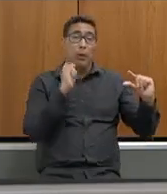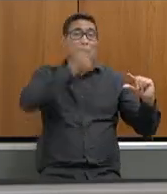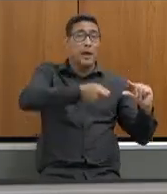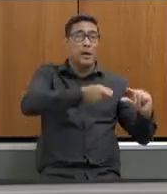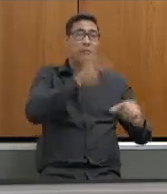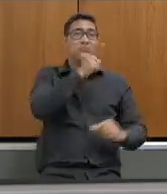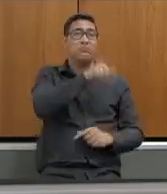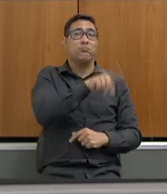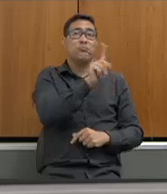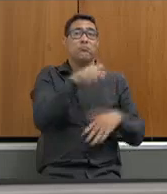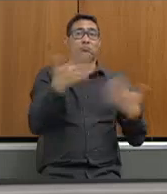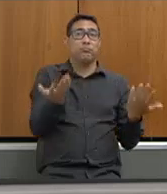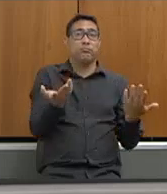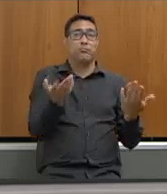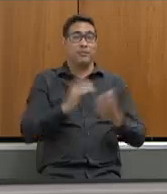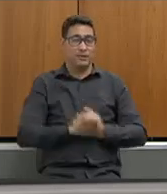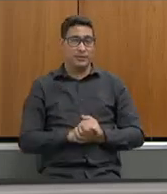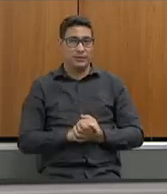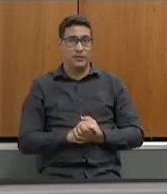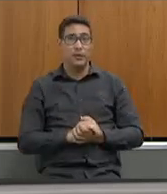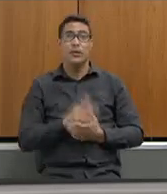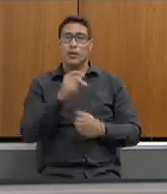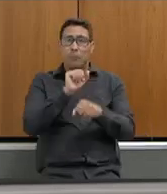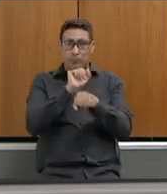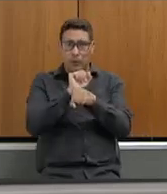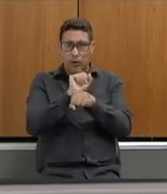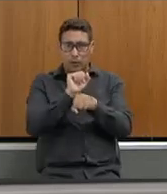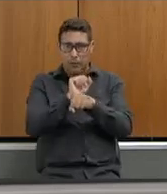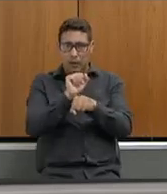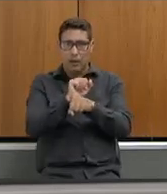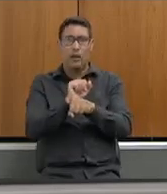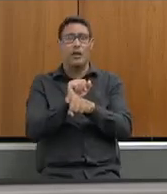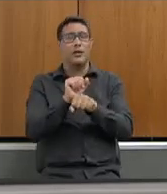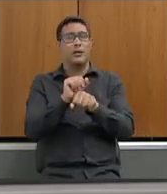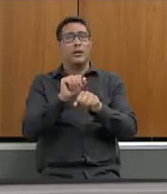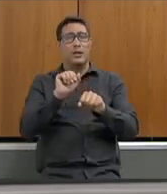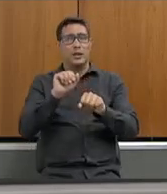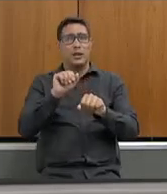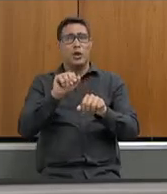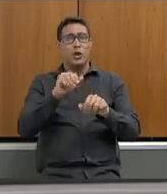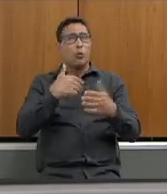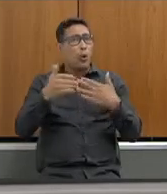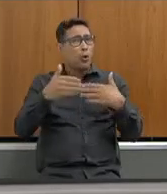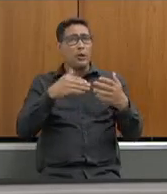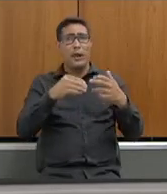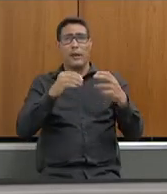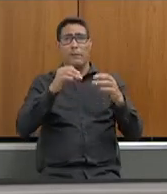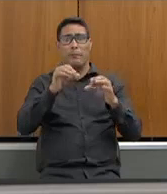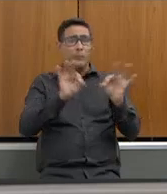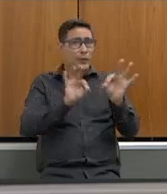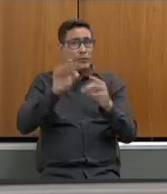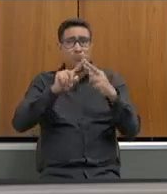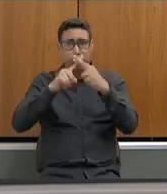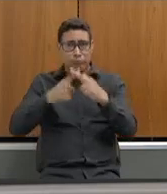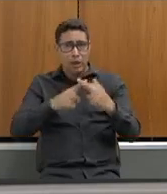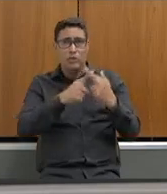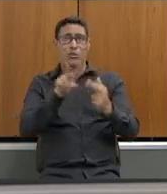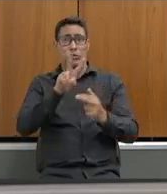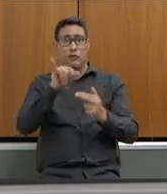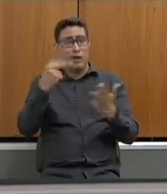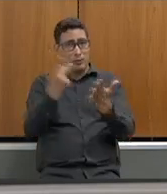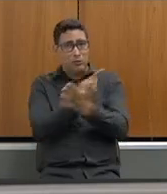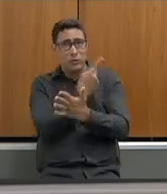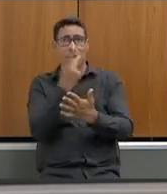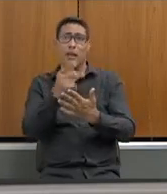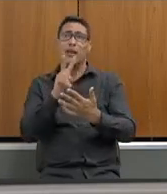digo para o senhor que pode esperar da nossa parte que qualquer reajuste que vai acontecer será com muita responsabilidade com